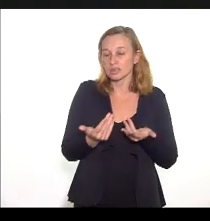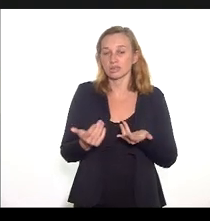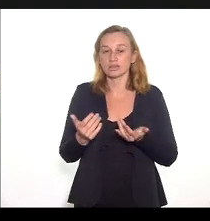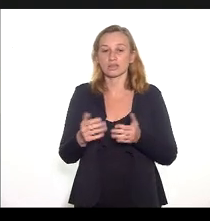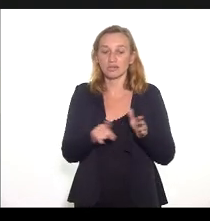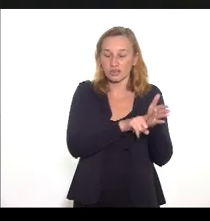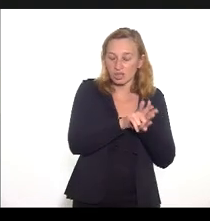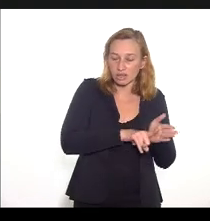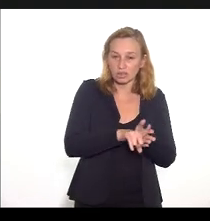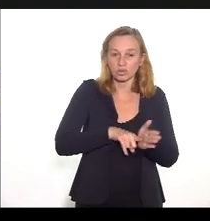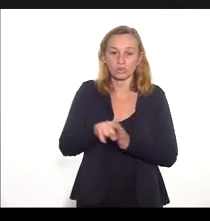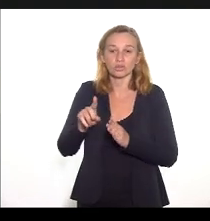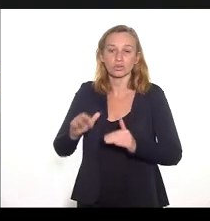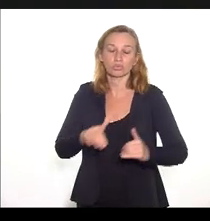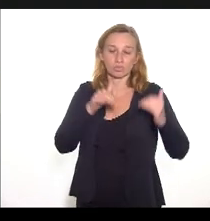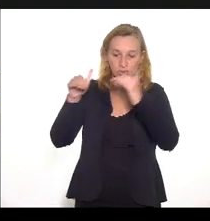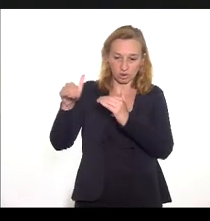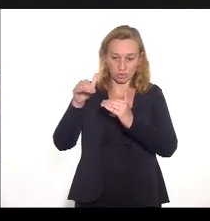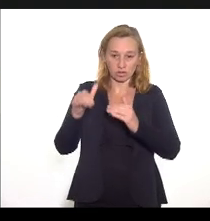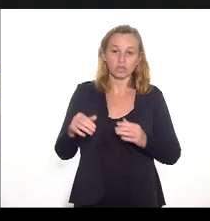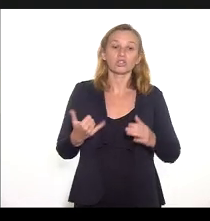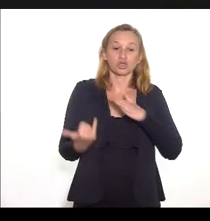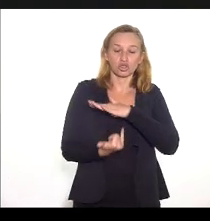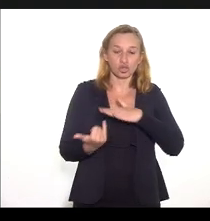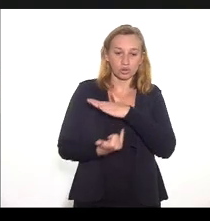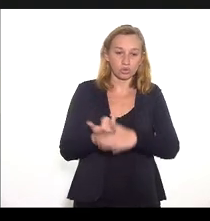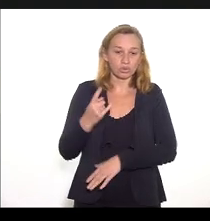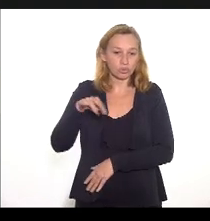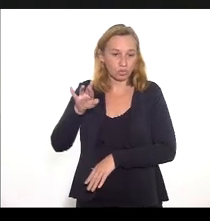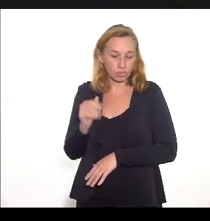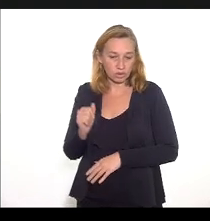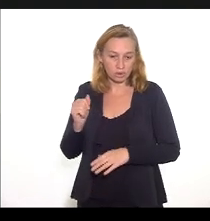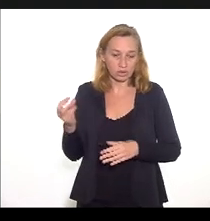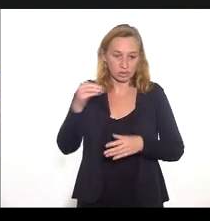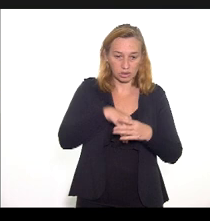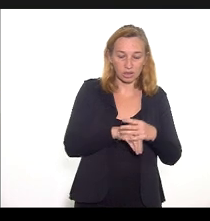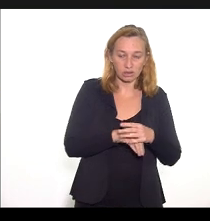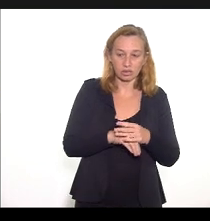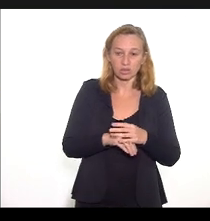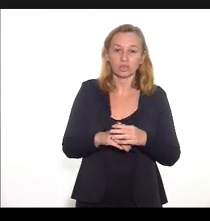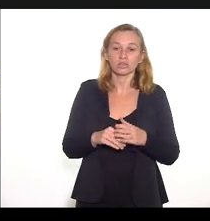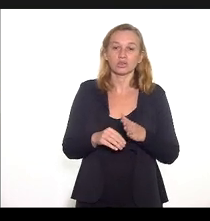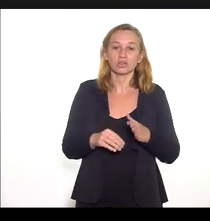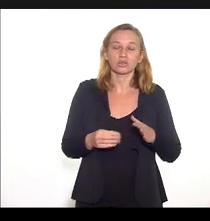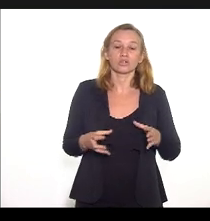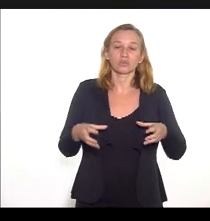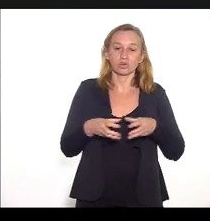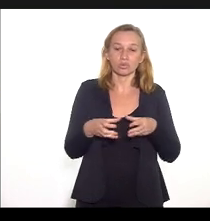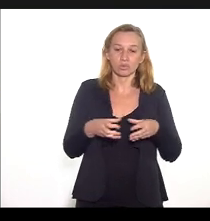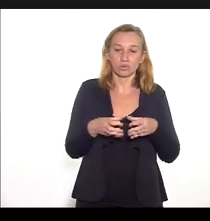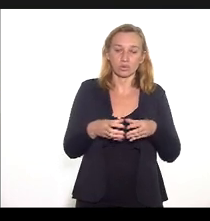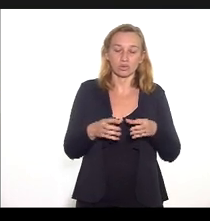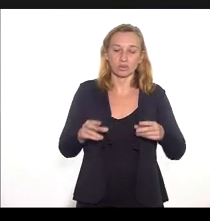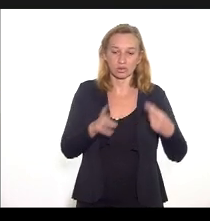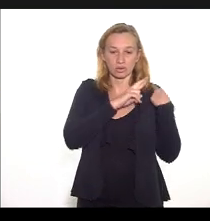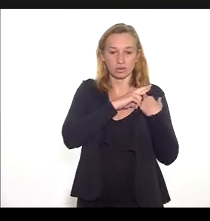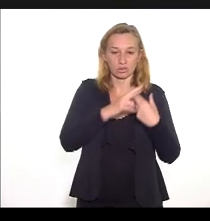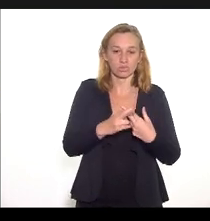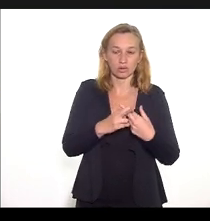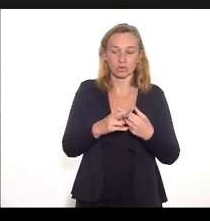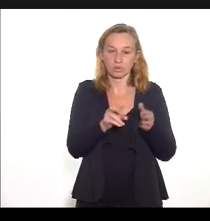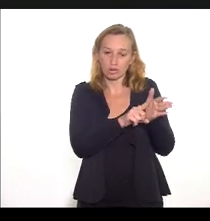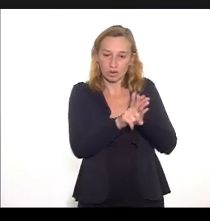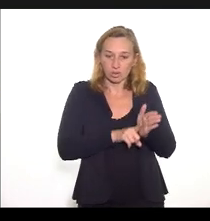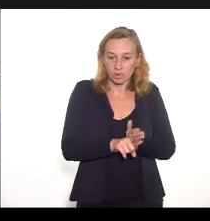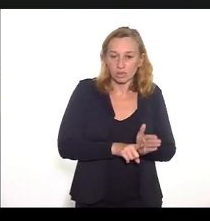fiscalizadoras superiores e com o Instituto de Auditores Internos, além de ter instituído um comitê de qualidade responsável pelo mapeamento,